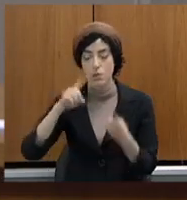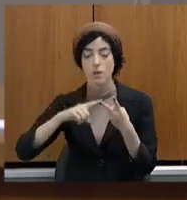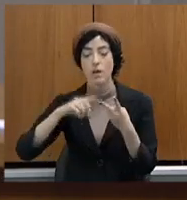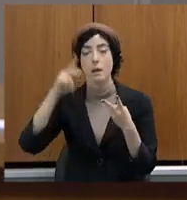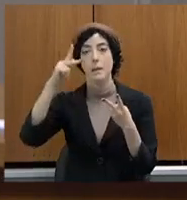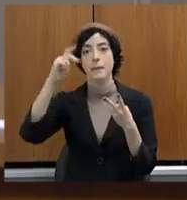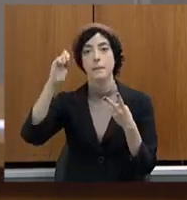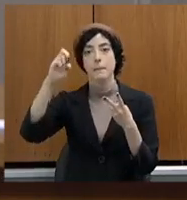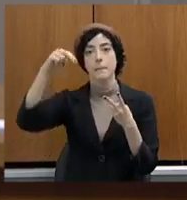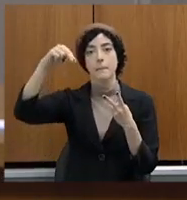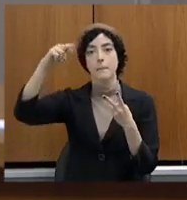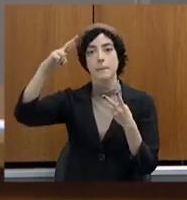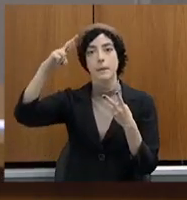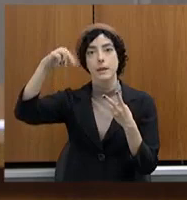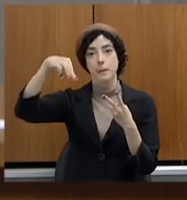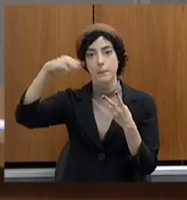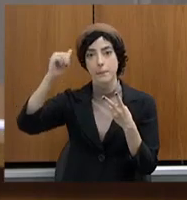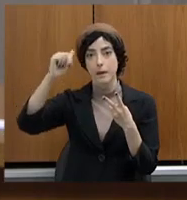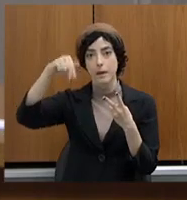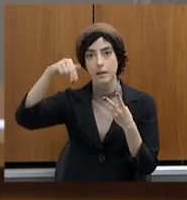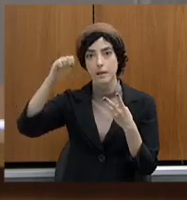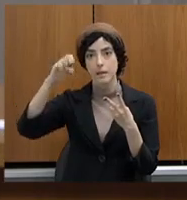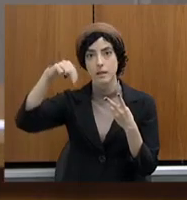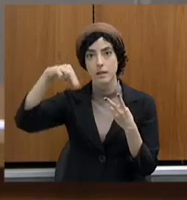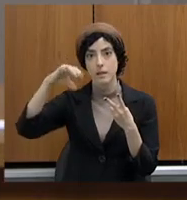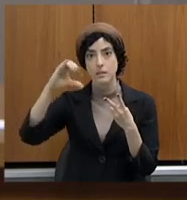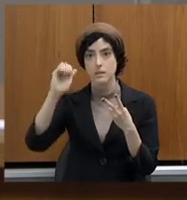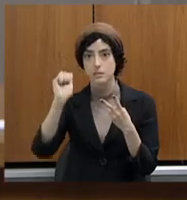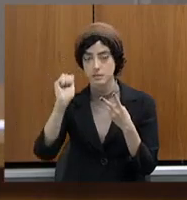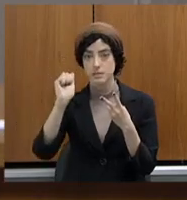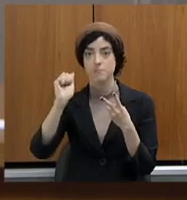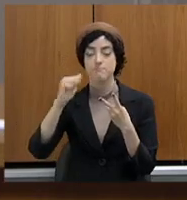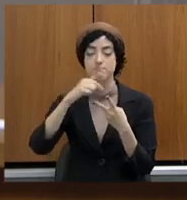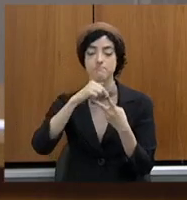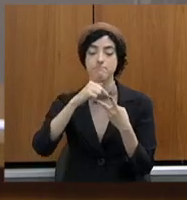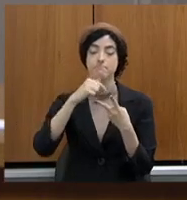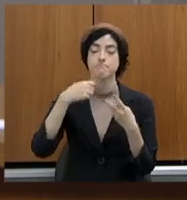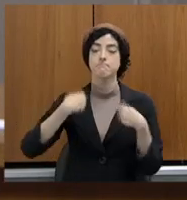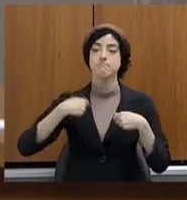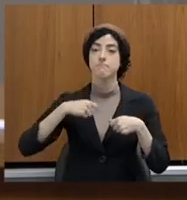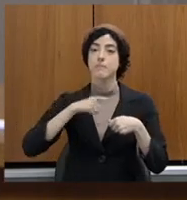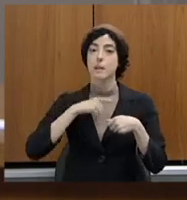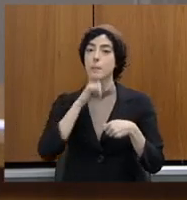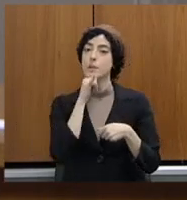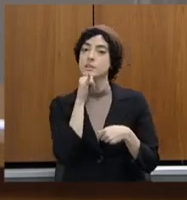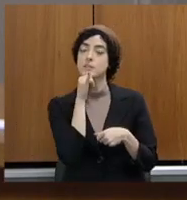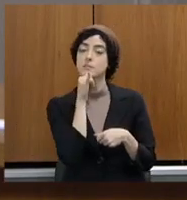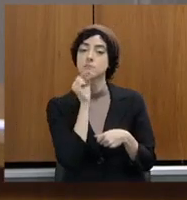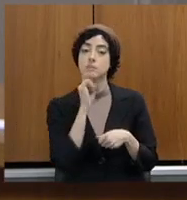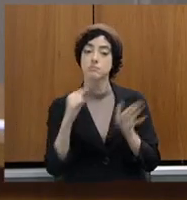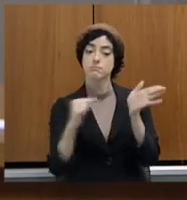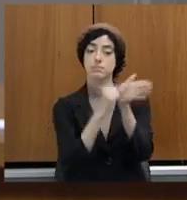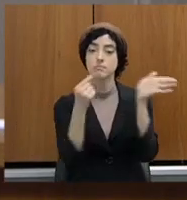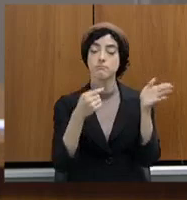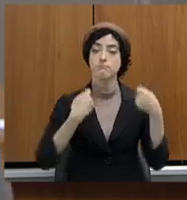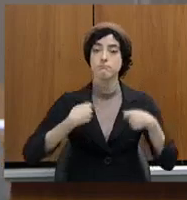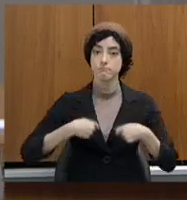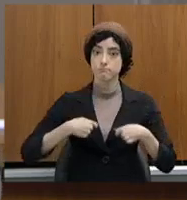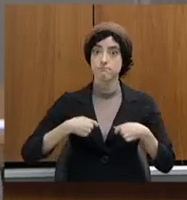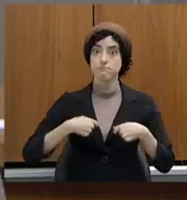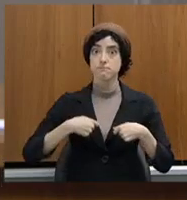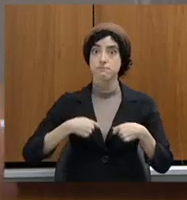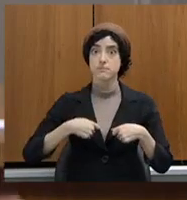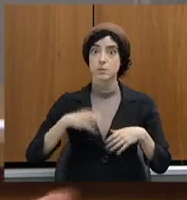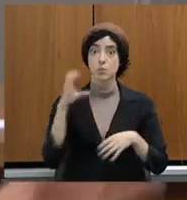uma prontidão, uma hipótese de necessidade. E eu gostaria ainda de destacar, deputado Jair